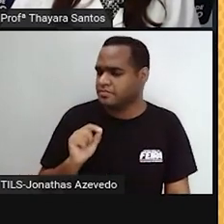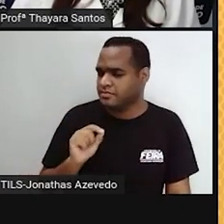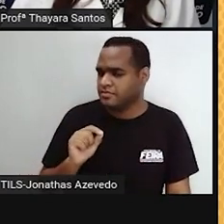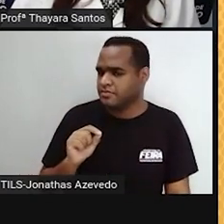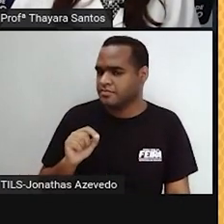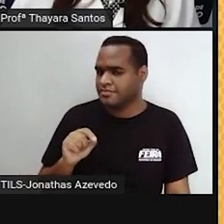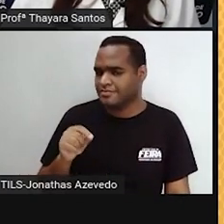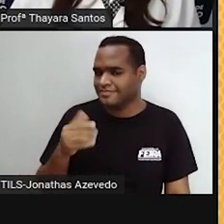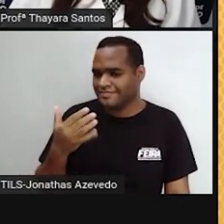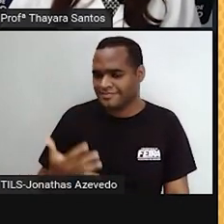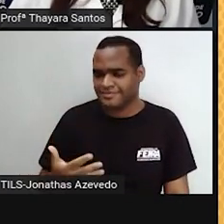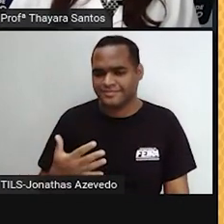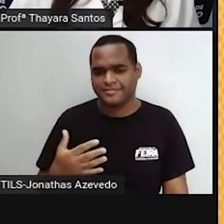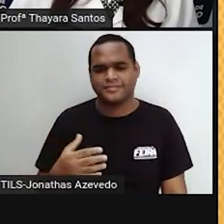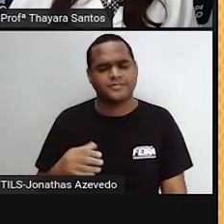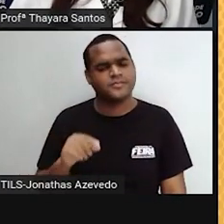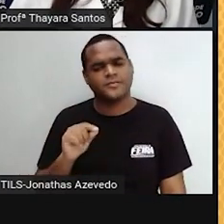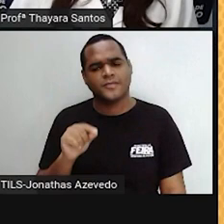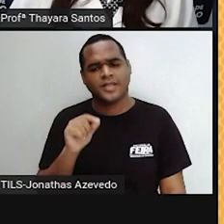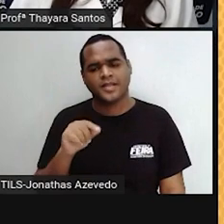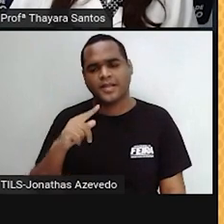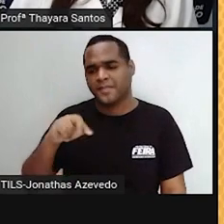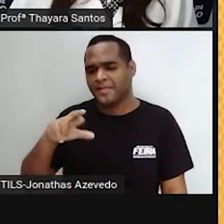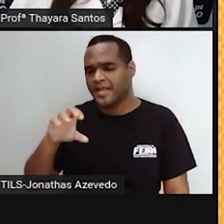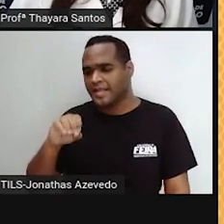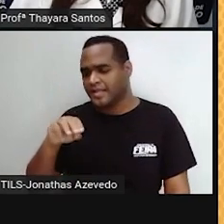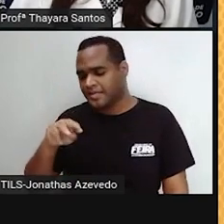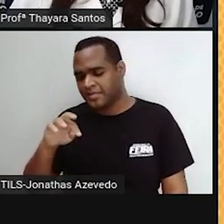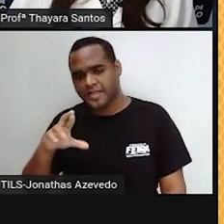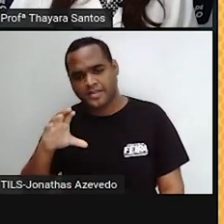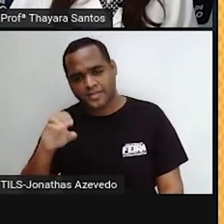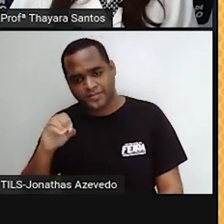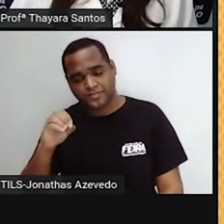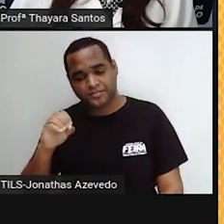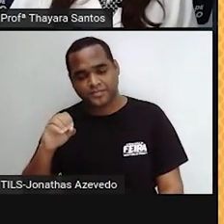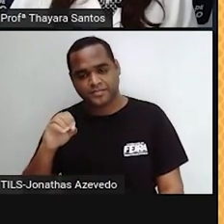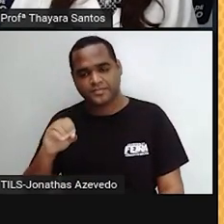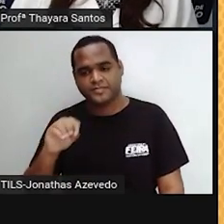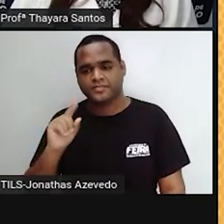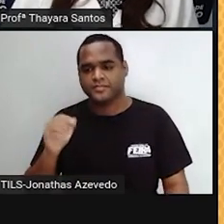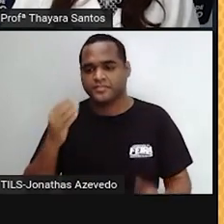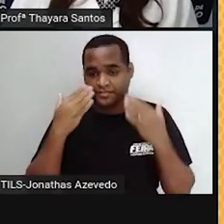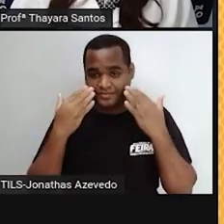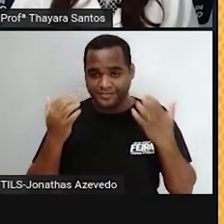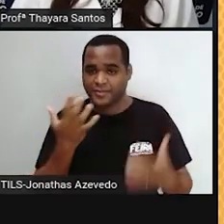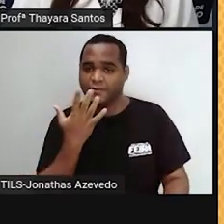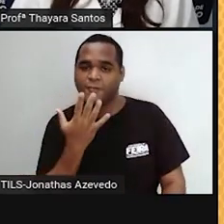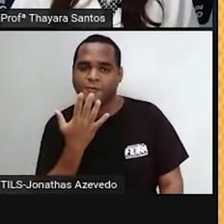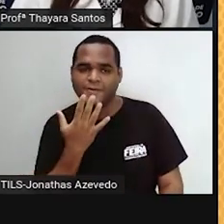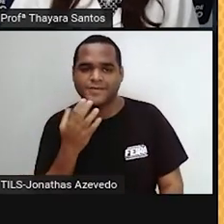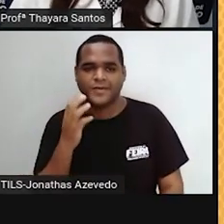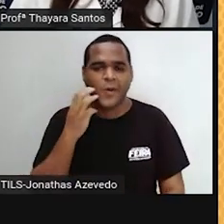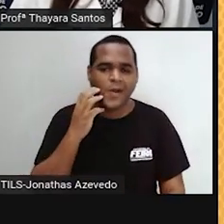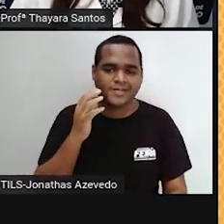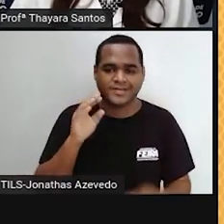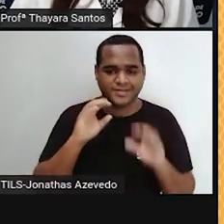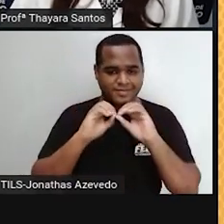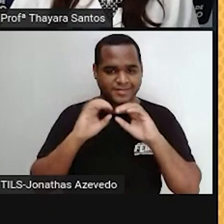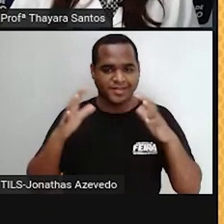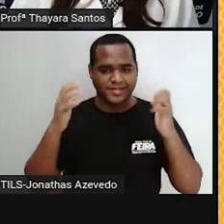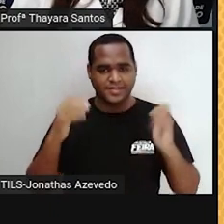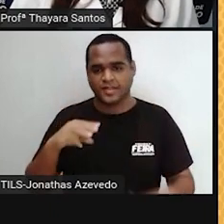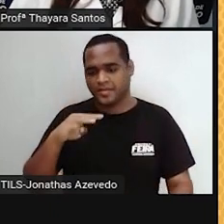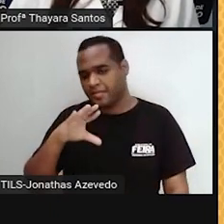perimétrio. A camada do meio, que é essa daqui que está representada por essa cor rosinha, um pouco mais claro, é o